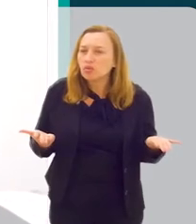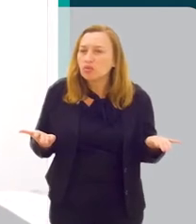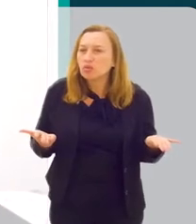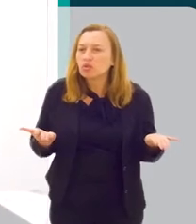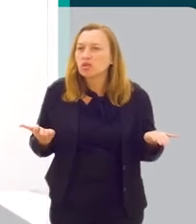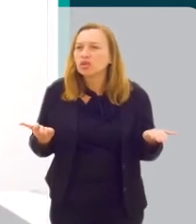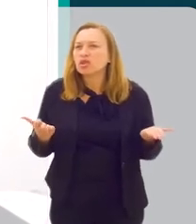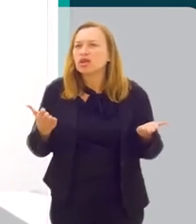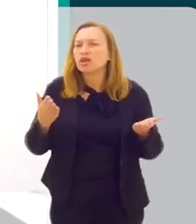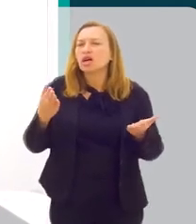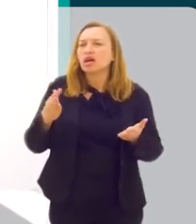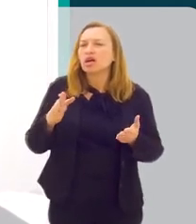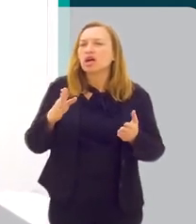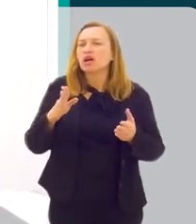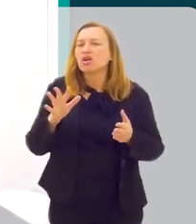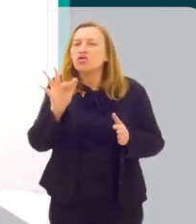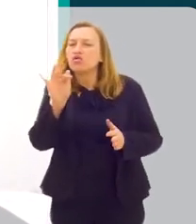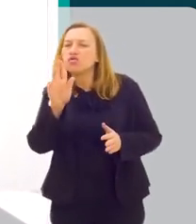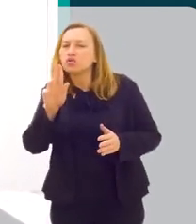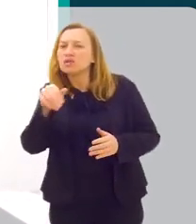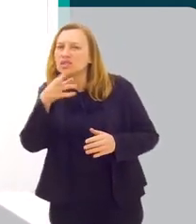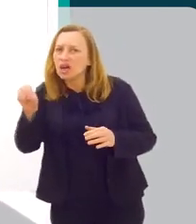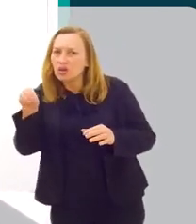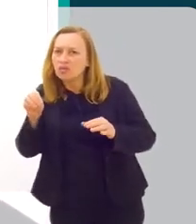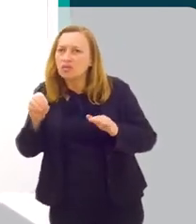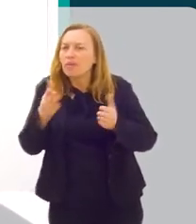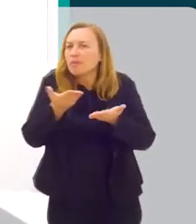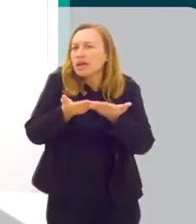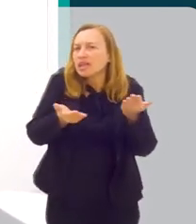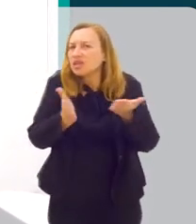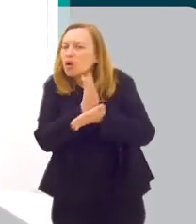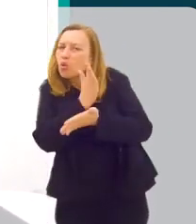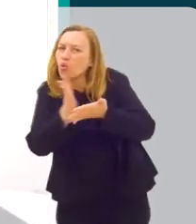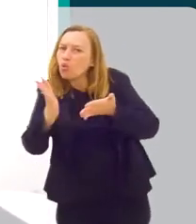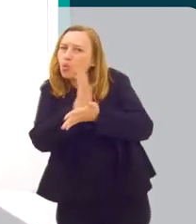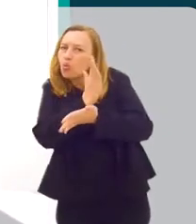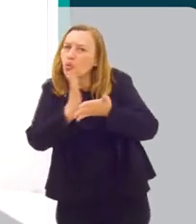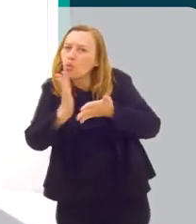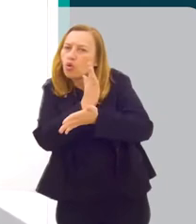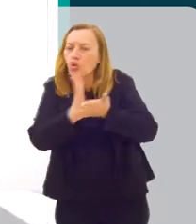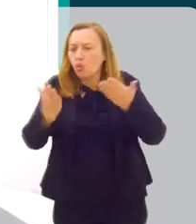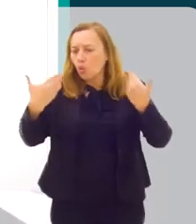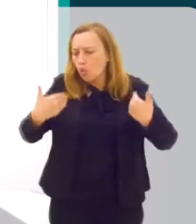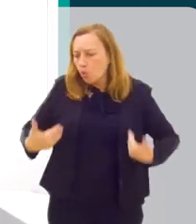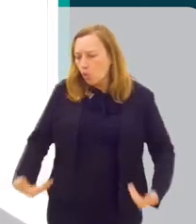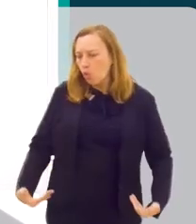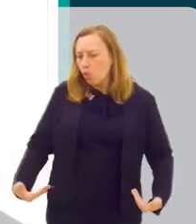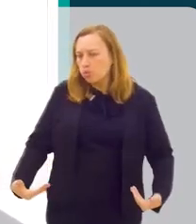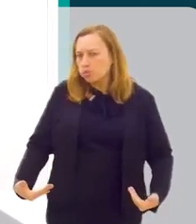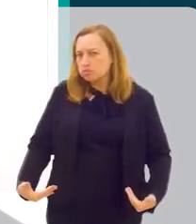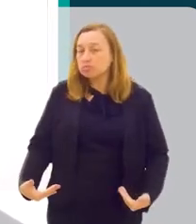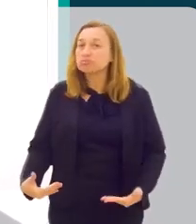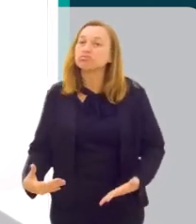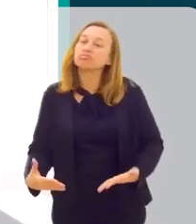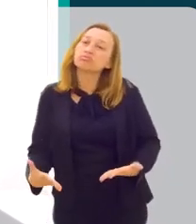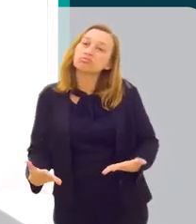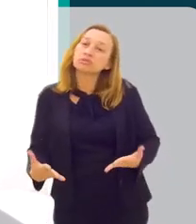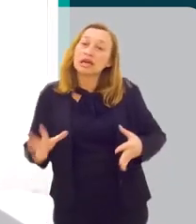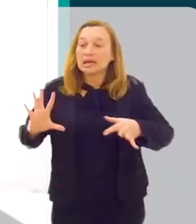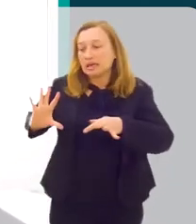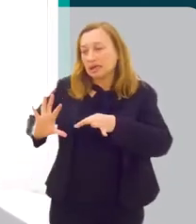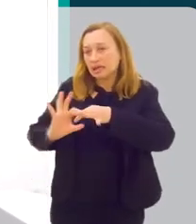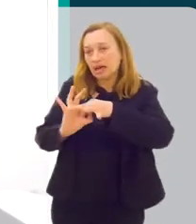Então, as funções, a gente vai perdendo algumas funções. O corpo ele tem